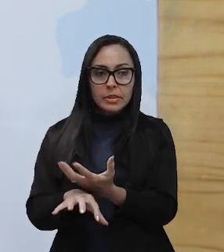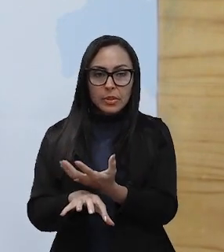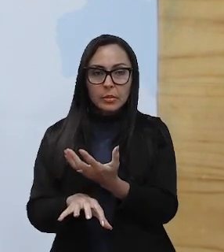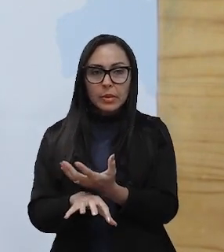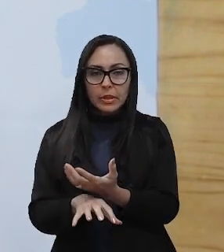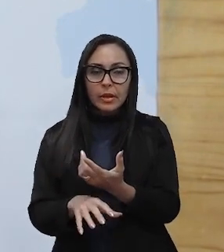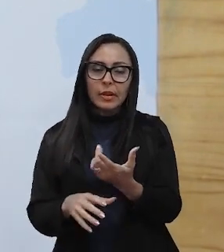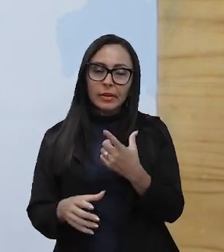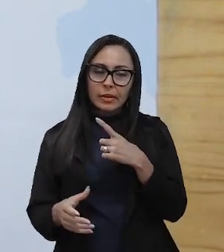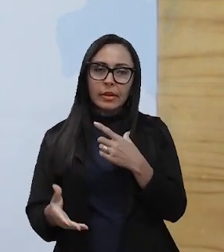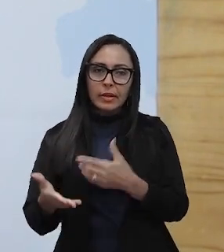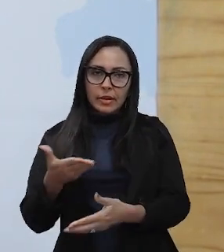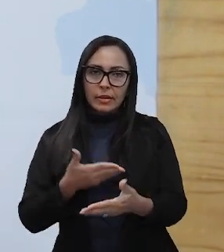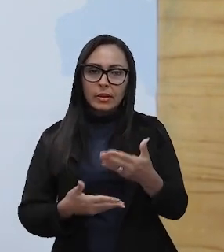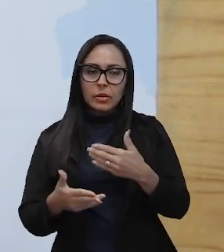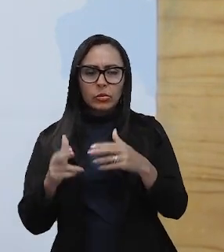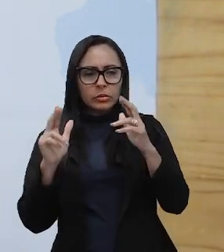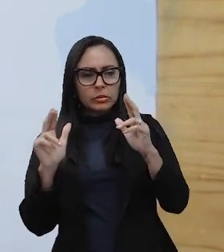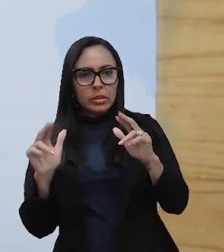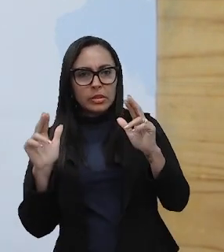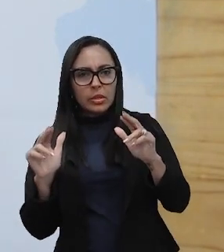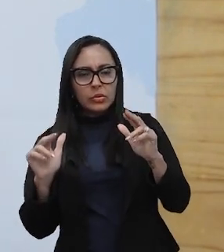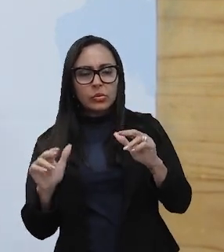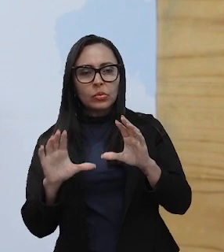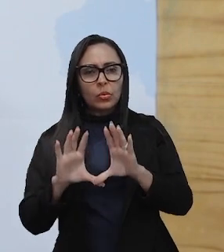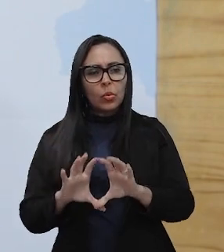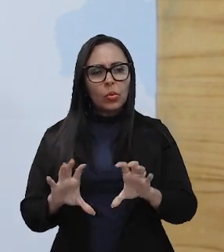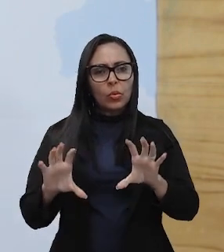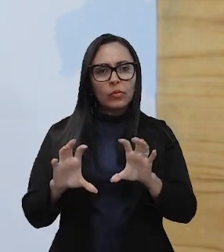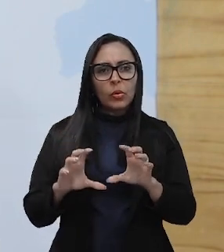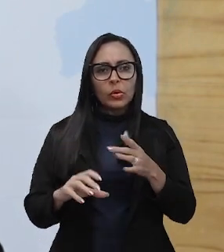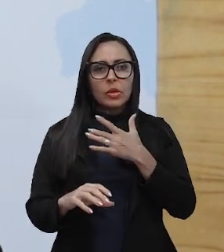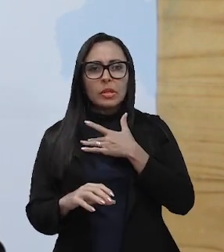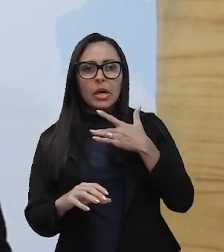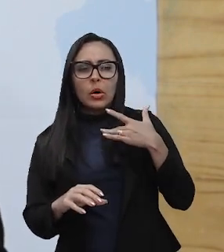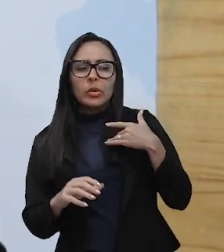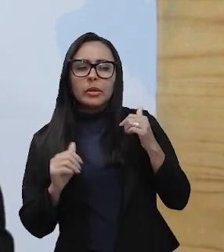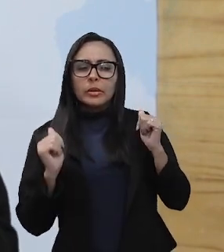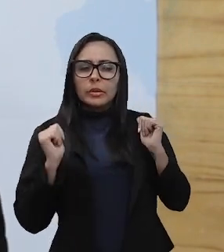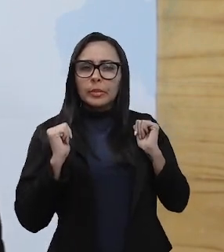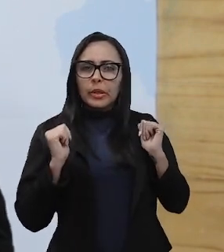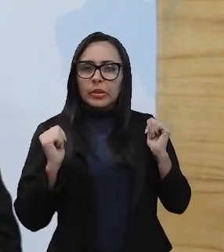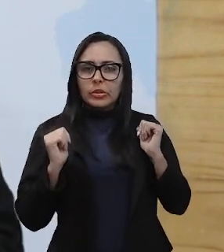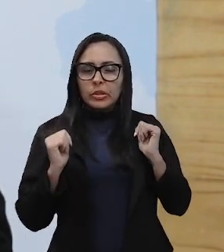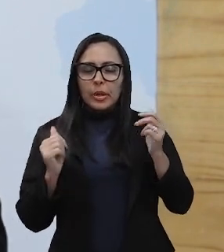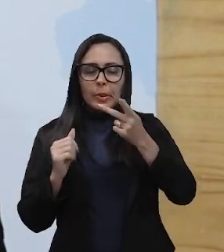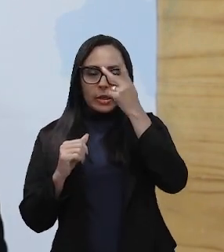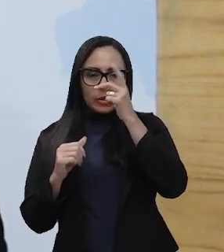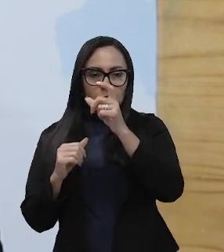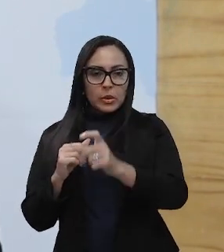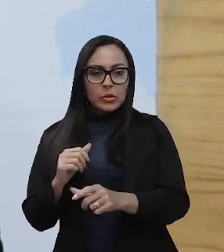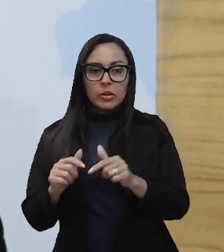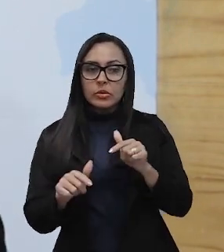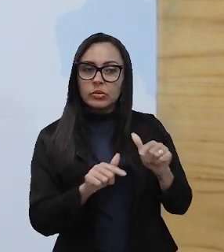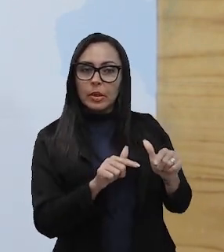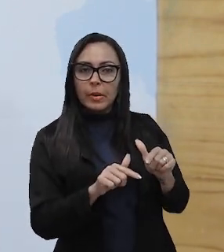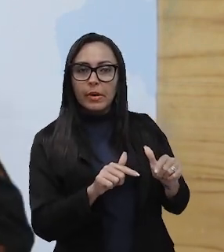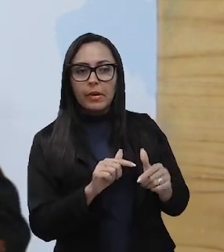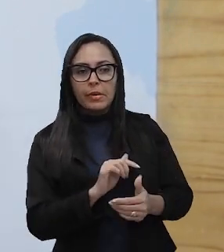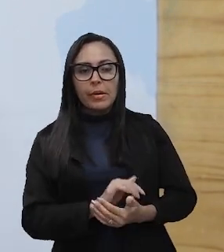relacionada a essa questão de conforto, saúde e bem-estar para os usuários e para os trabalhadores.